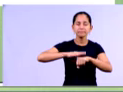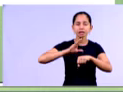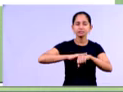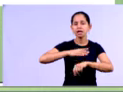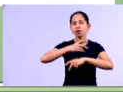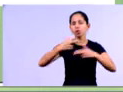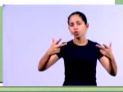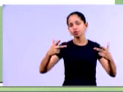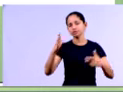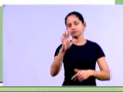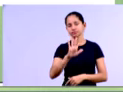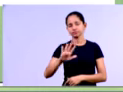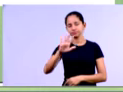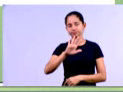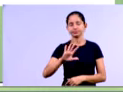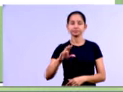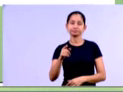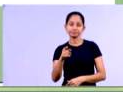Ok, gente?